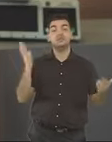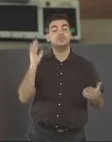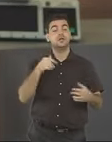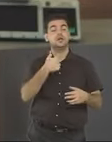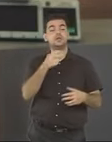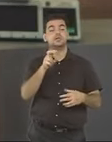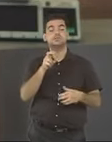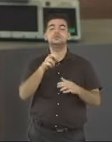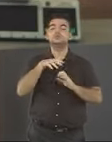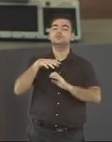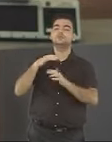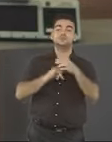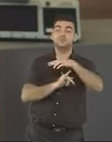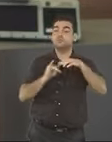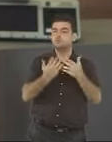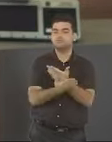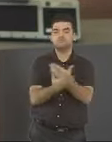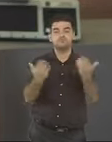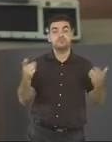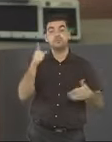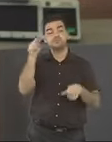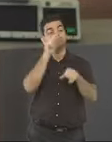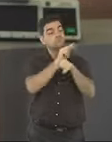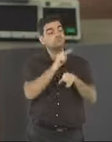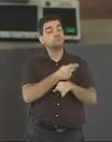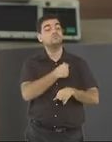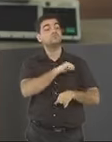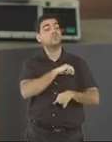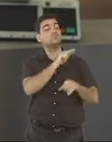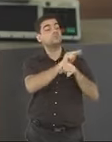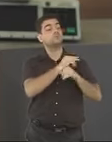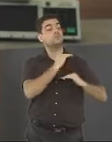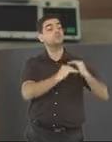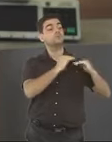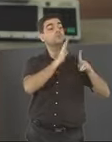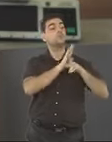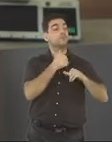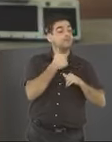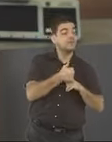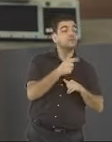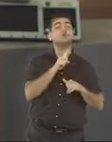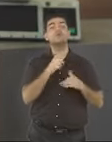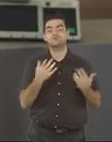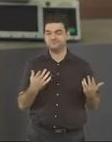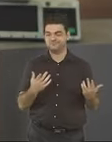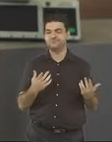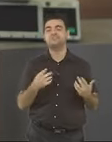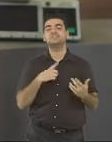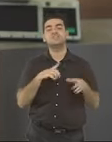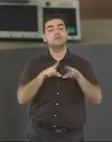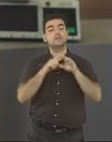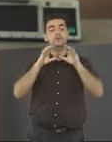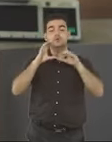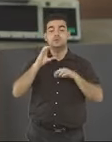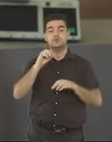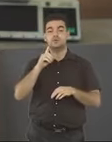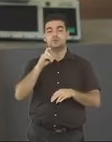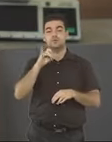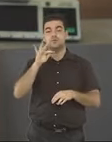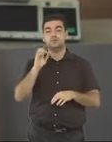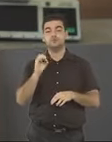de 15 instituições, para que fiscalizem seu desenvolvimento e até mesmo o seu código-fonte.